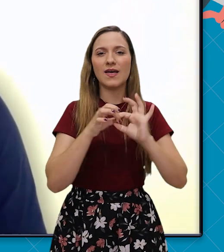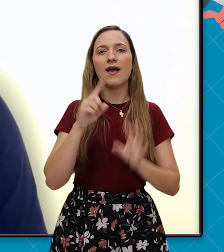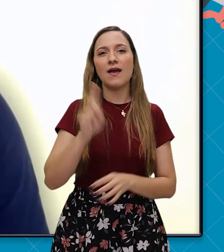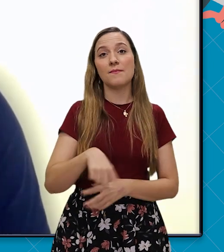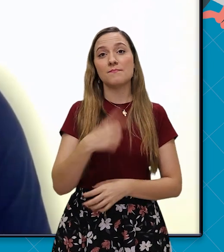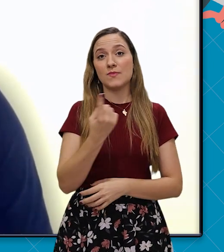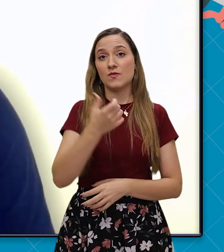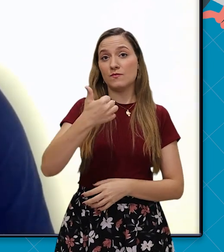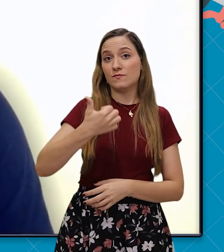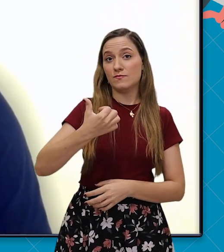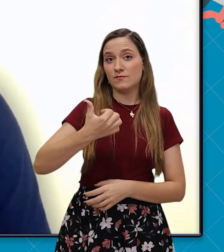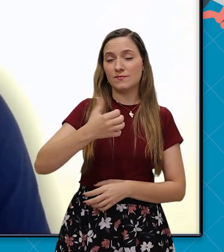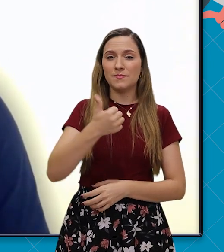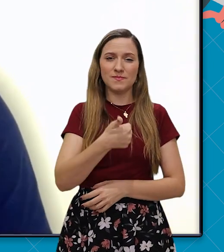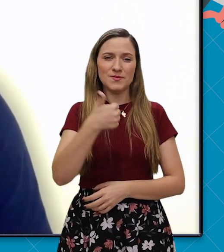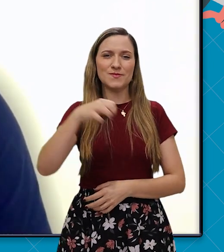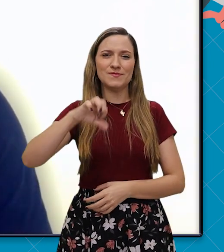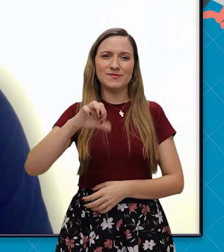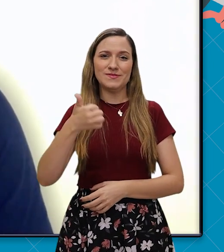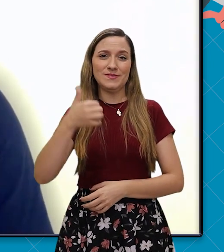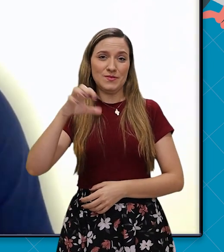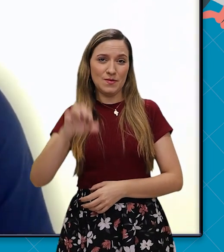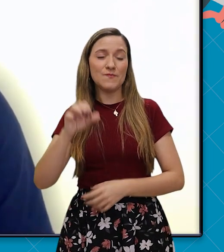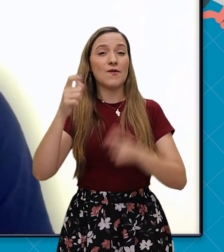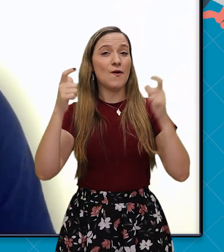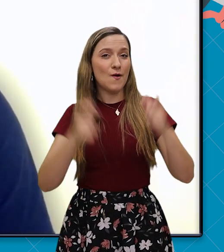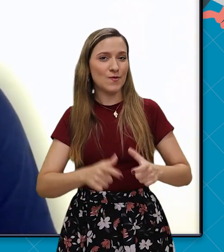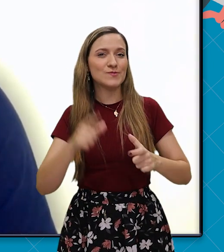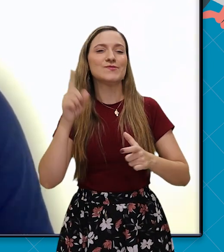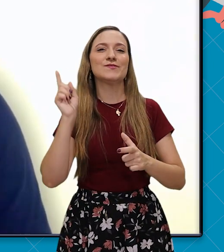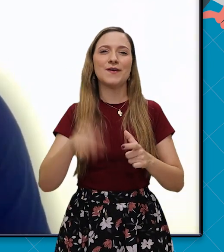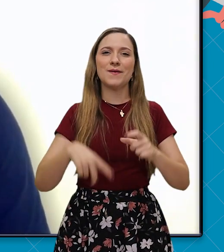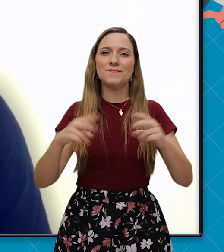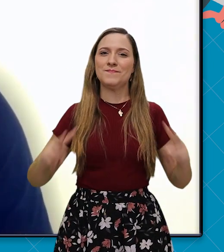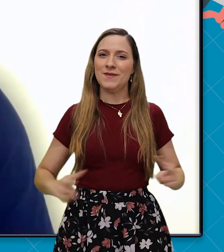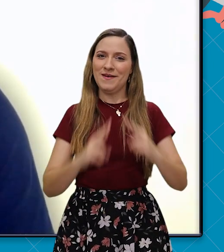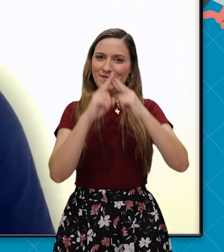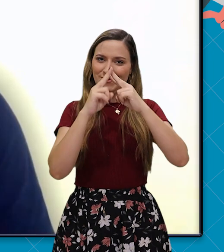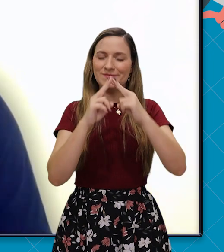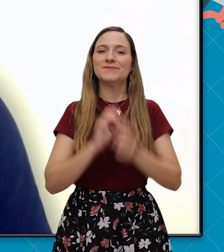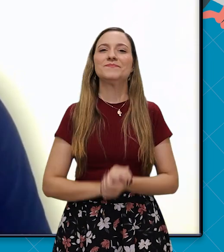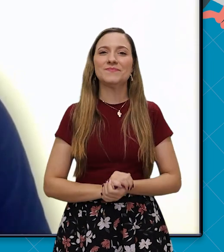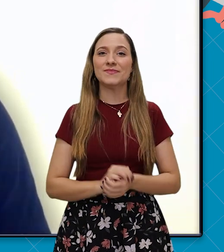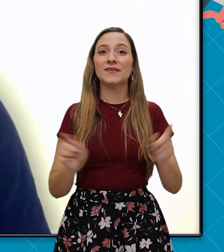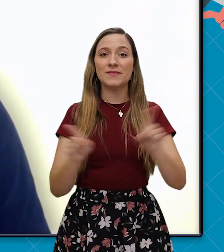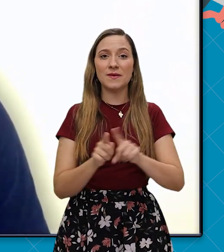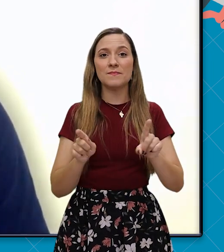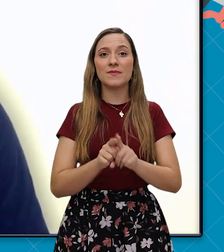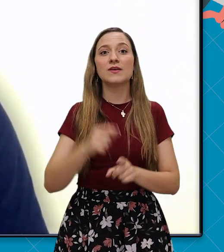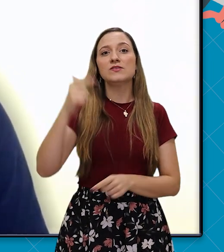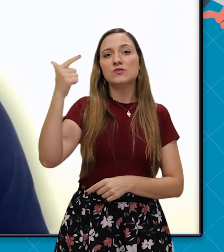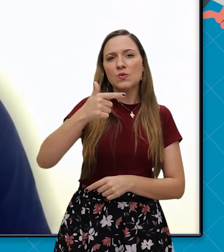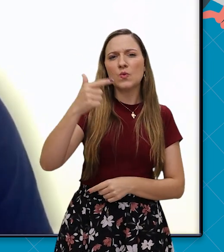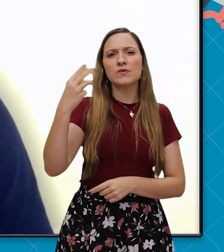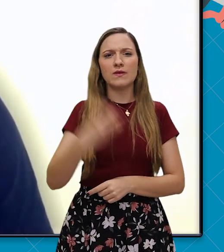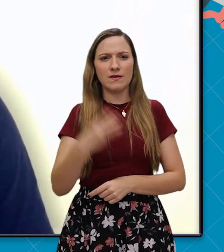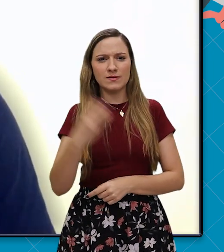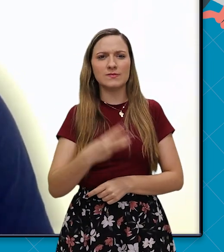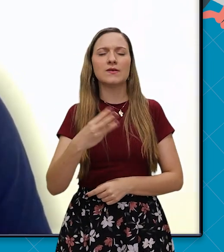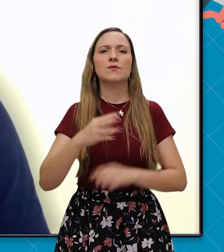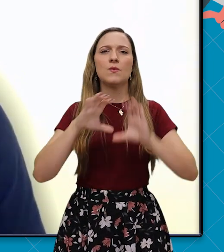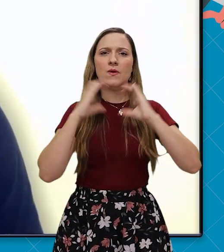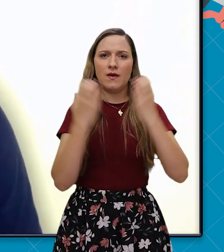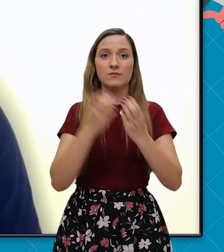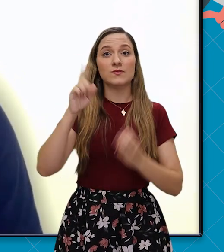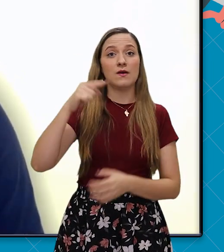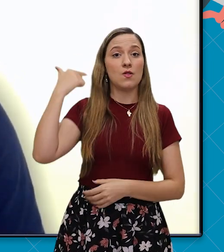em 1919 em Paris. O segundo e o terceiro congresso aconteceram em Londres.